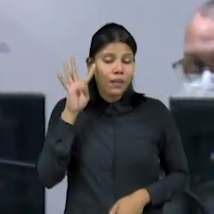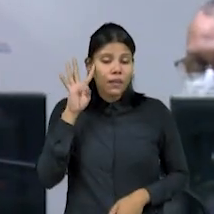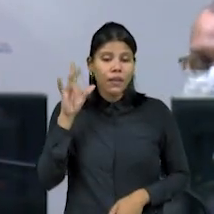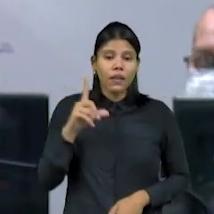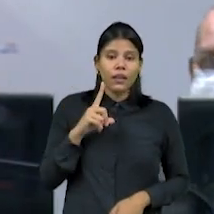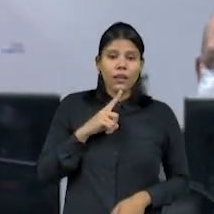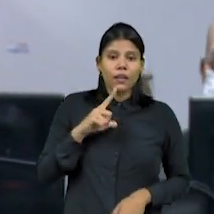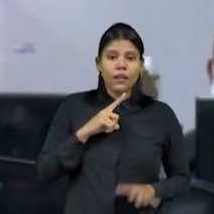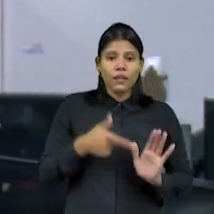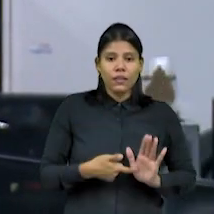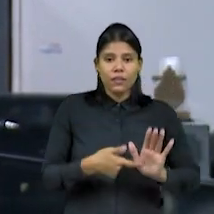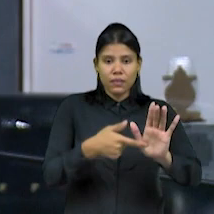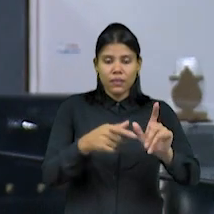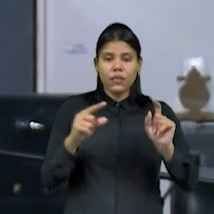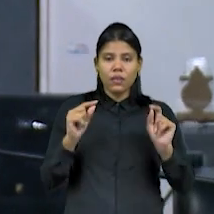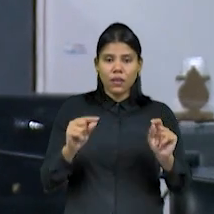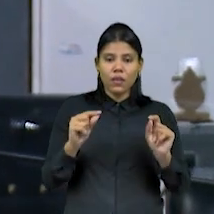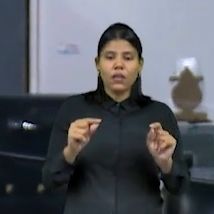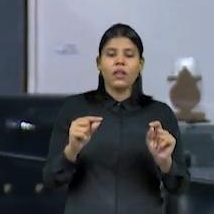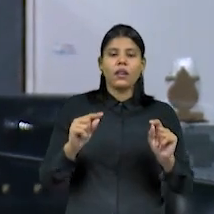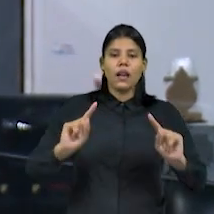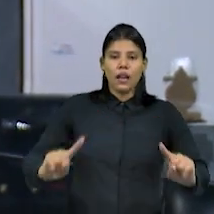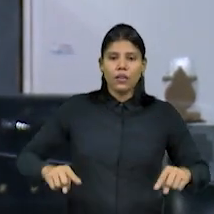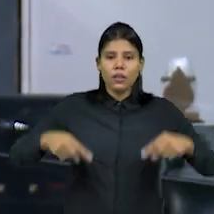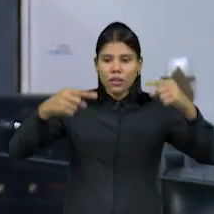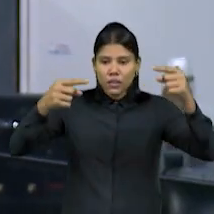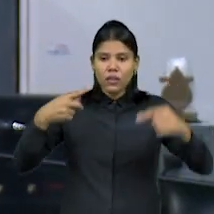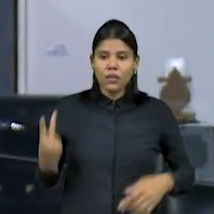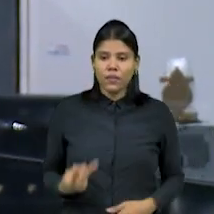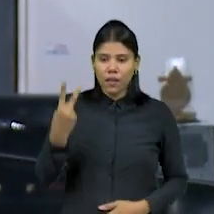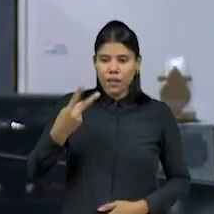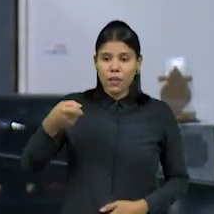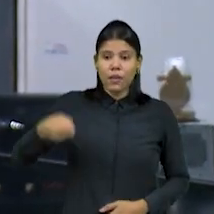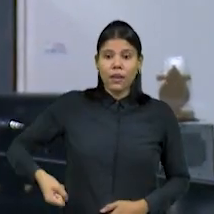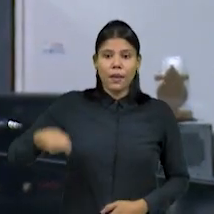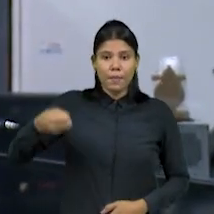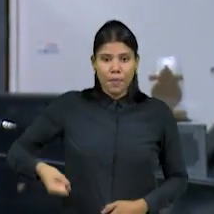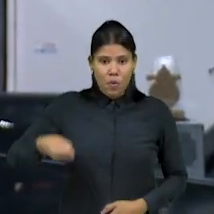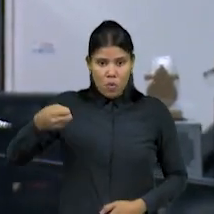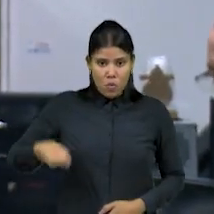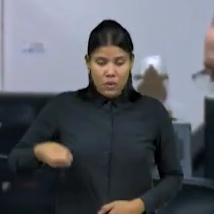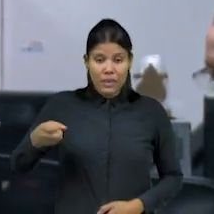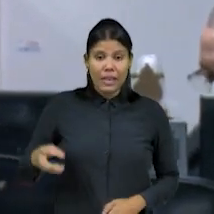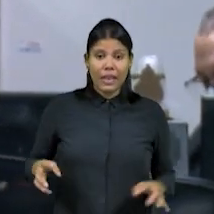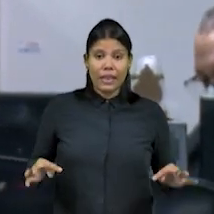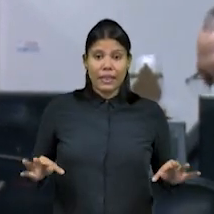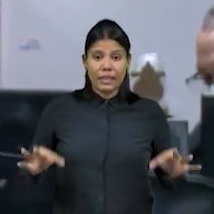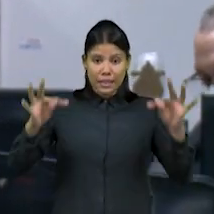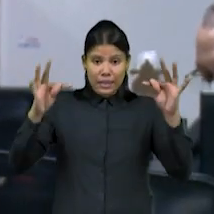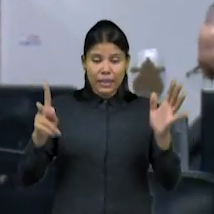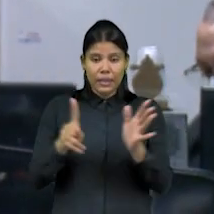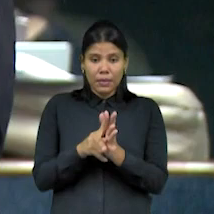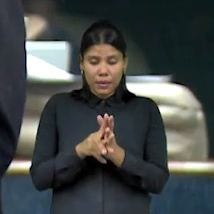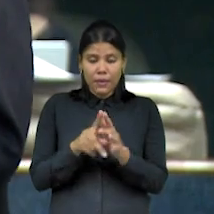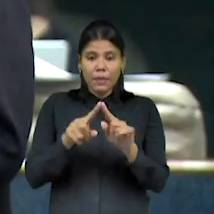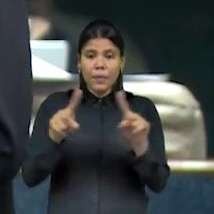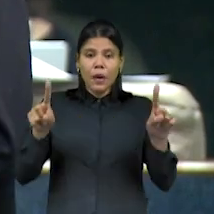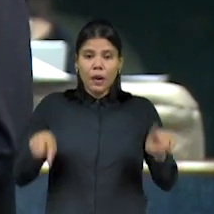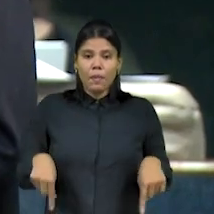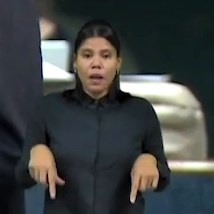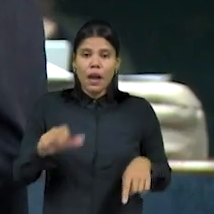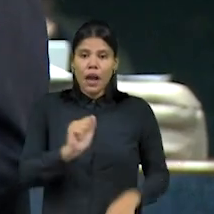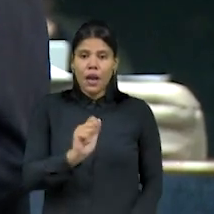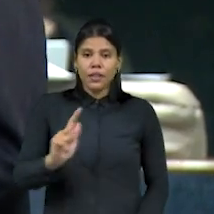destaca-se o que trata da atualização do valor da Bolsa de Transferência Tecnológica do programa Agente Rural. O